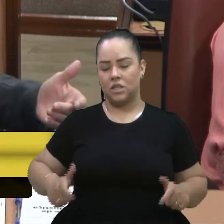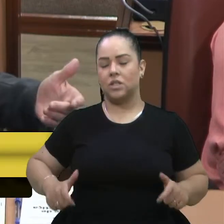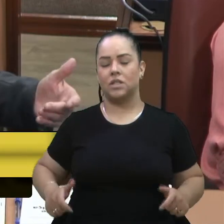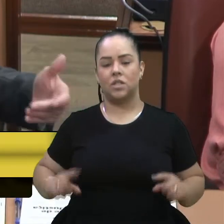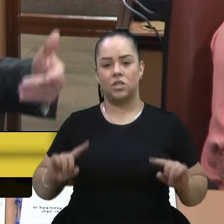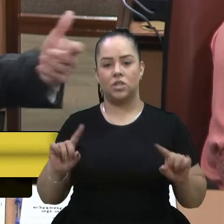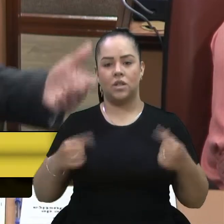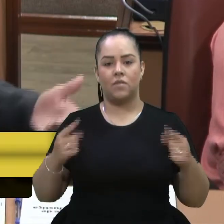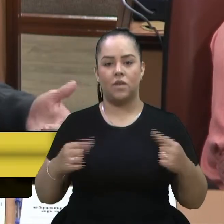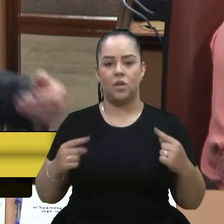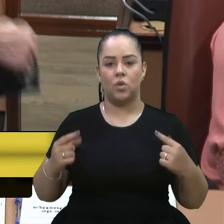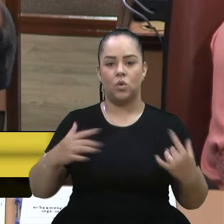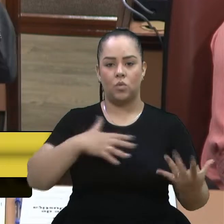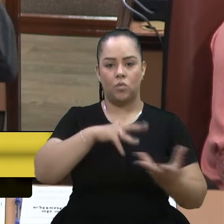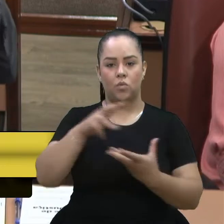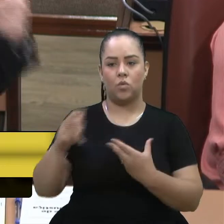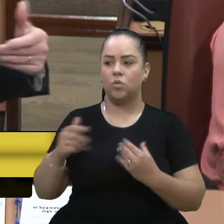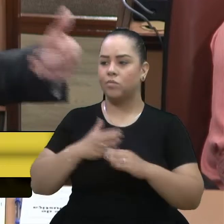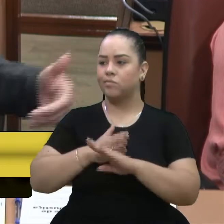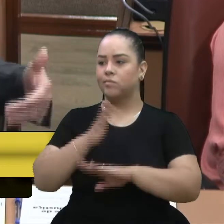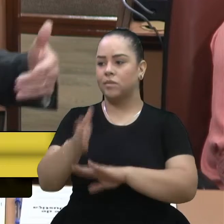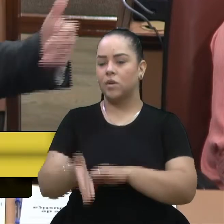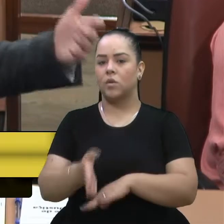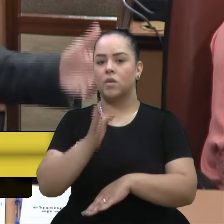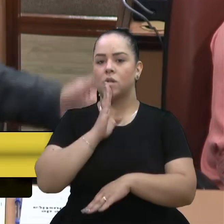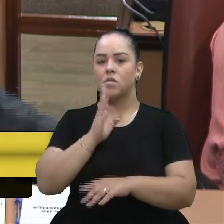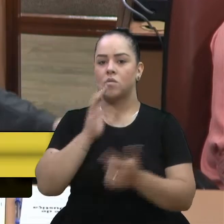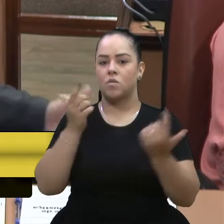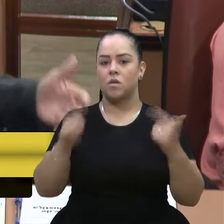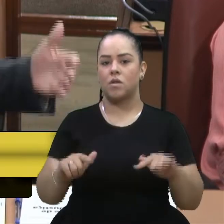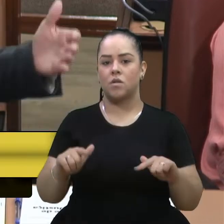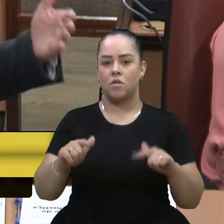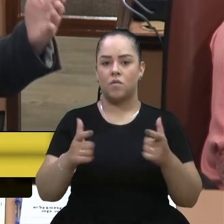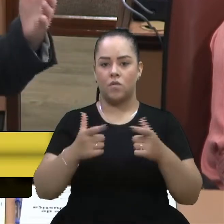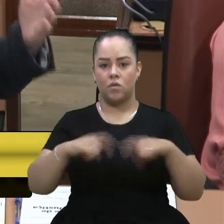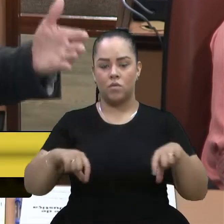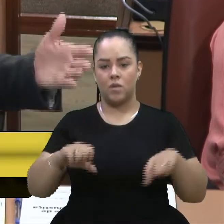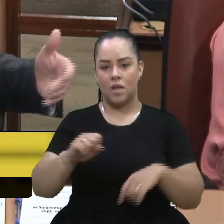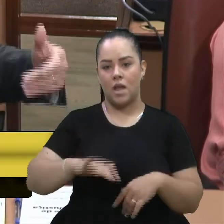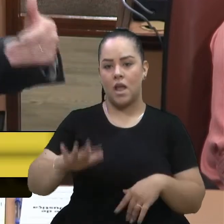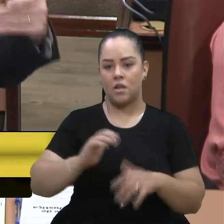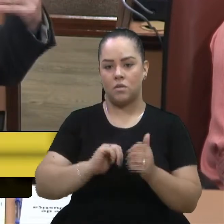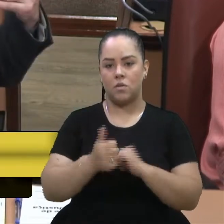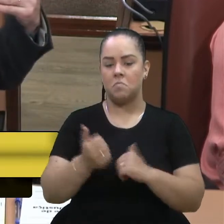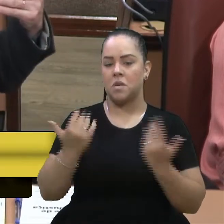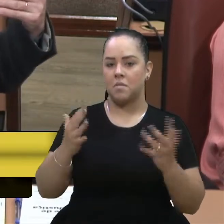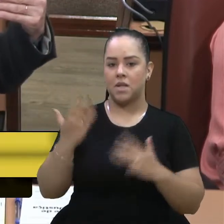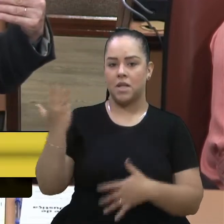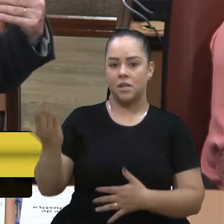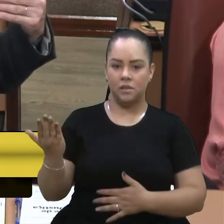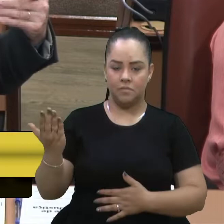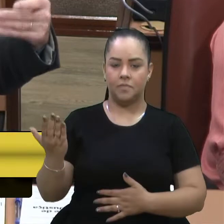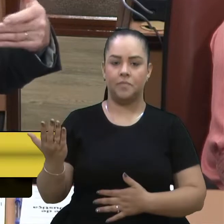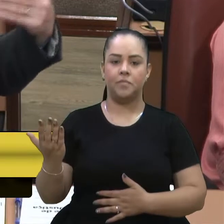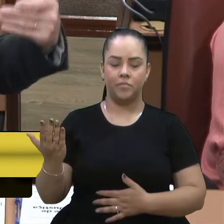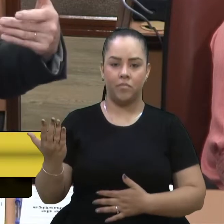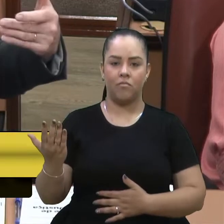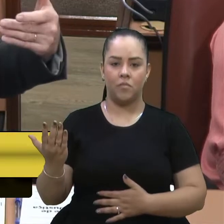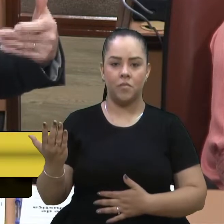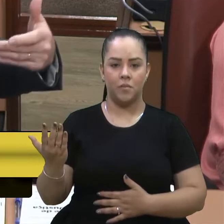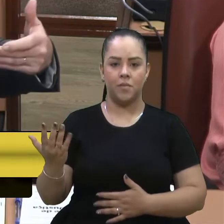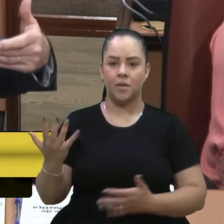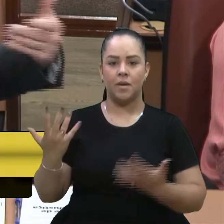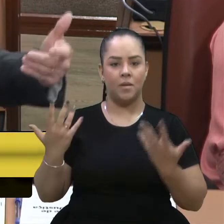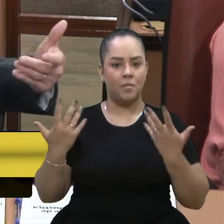mundo para conhecer o estádio de futebol, na área esportiva. dizer, parabéns a ele, parabéns, e isso,